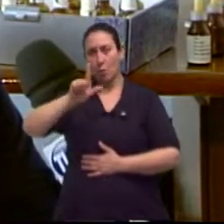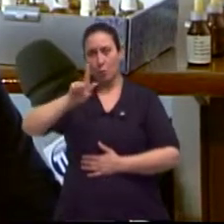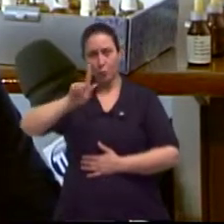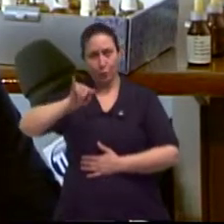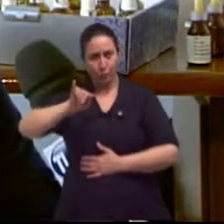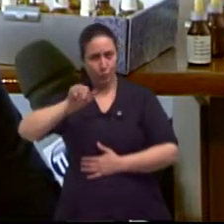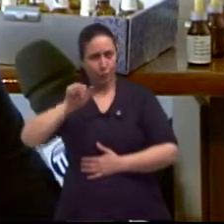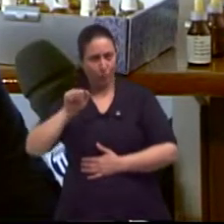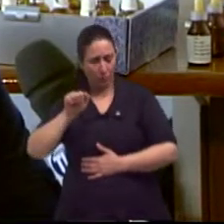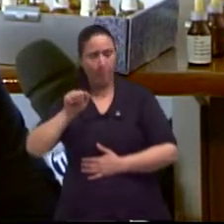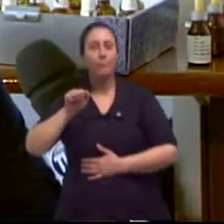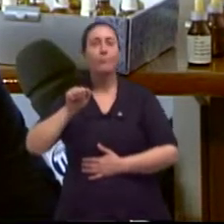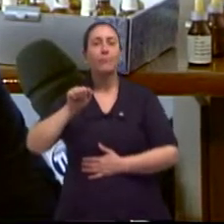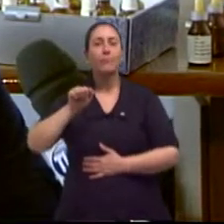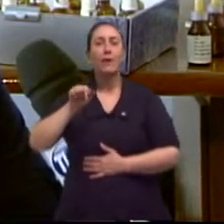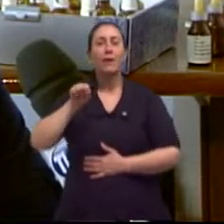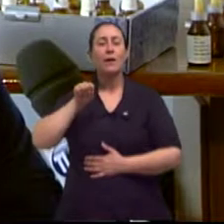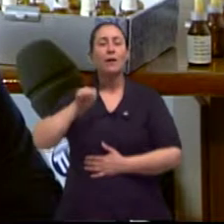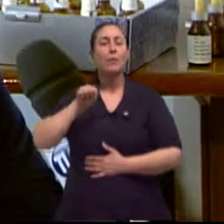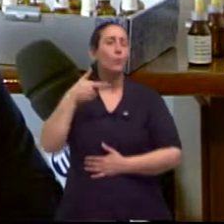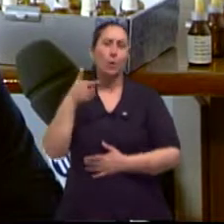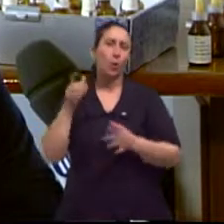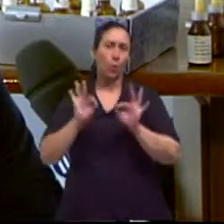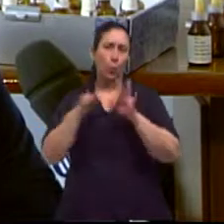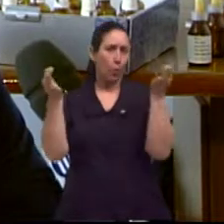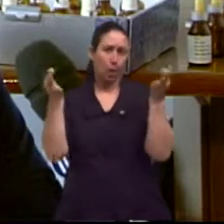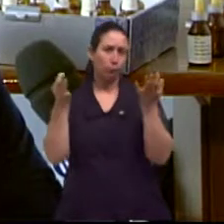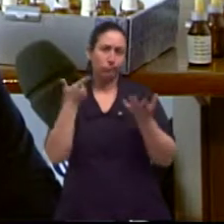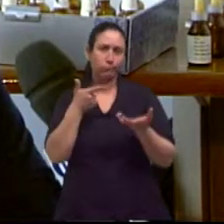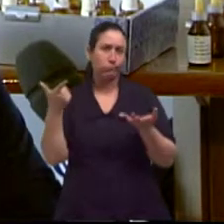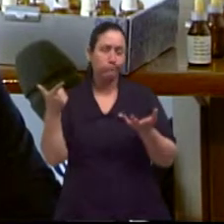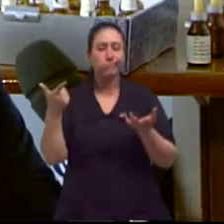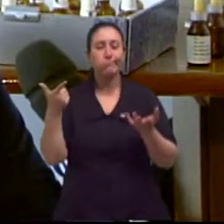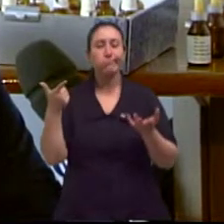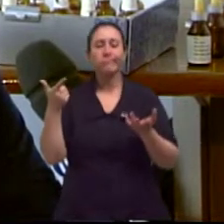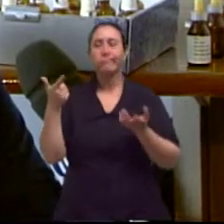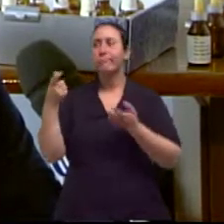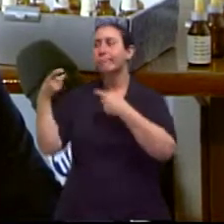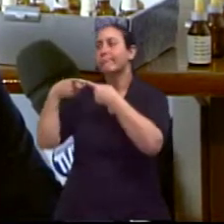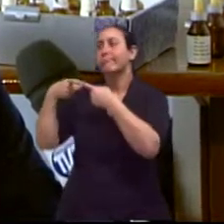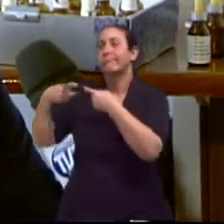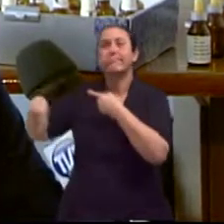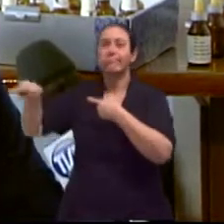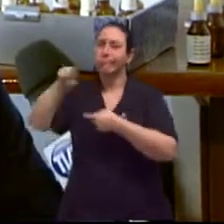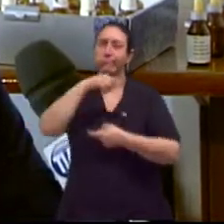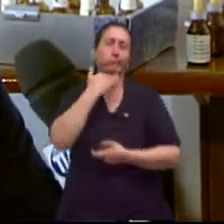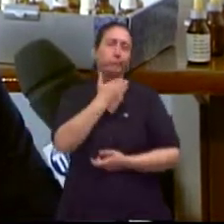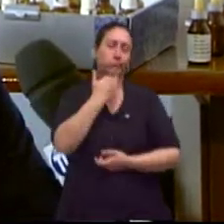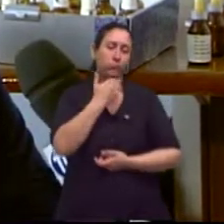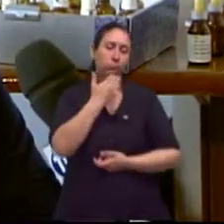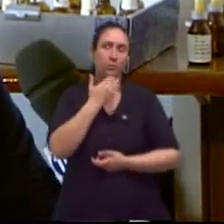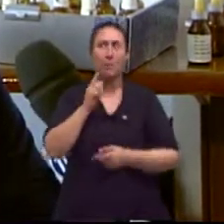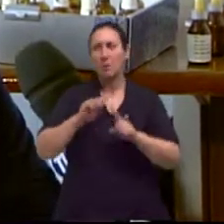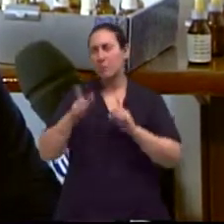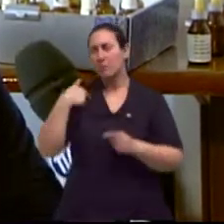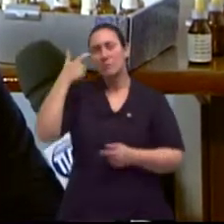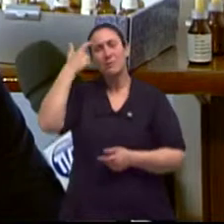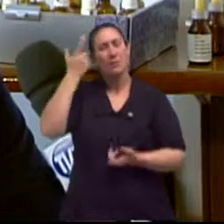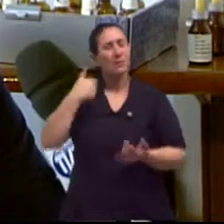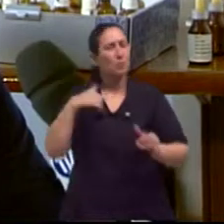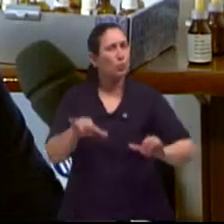medicina ortodoxa. Então, eu resolvi que eu não vou ficar sofrendo,